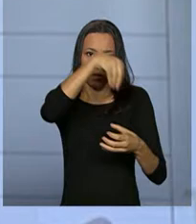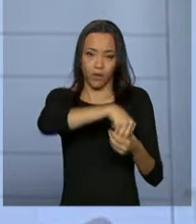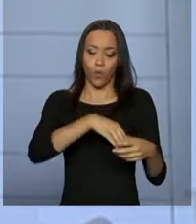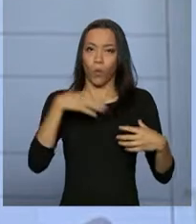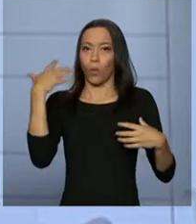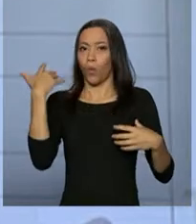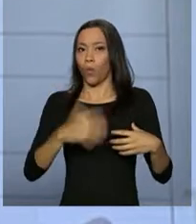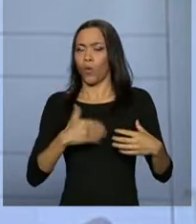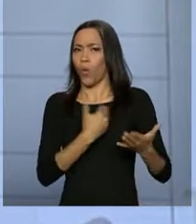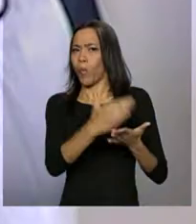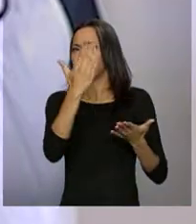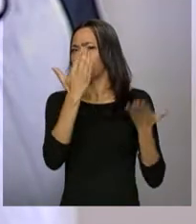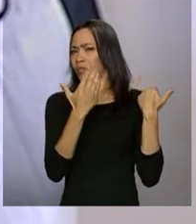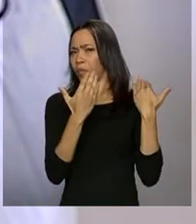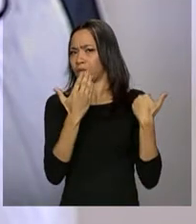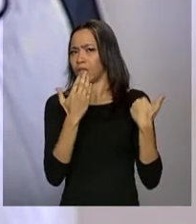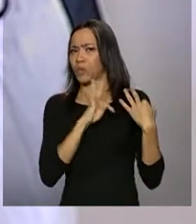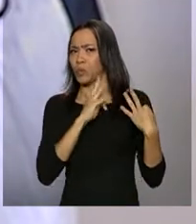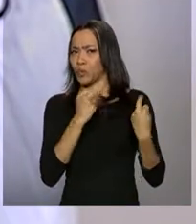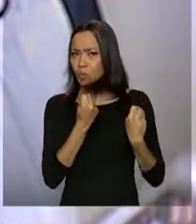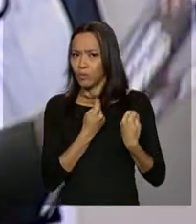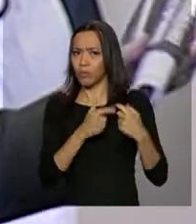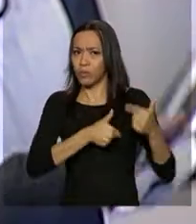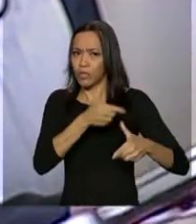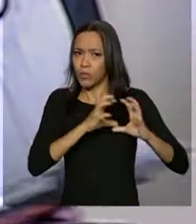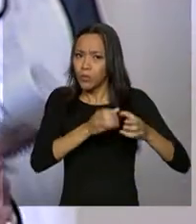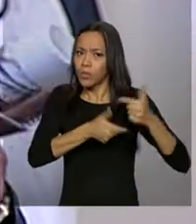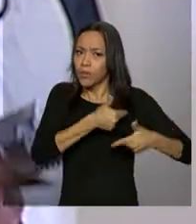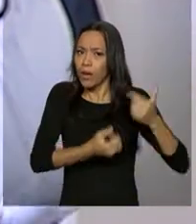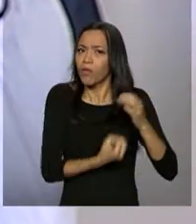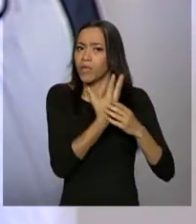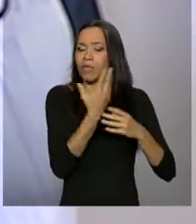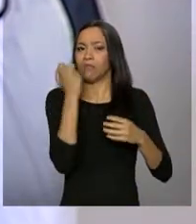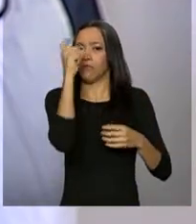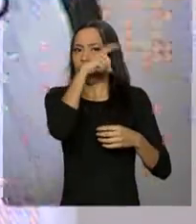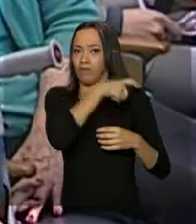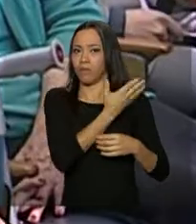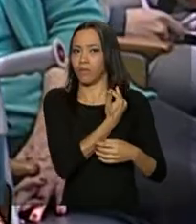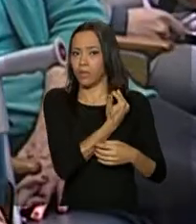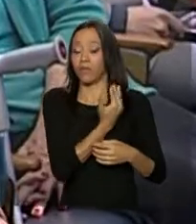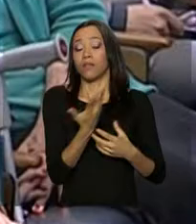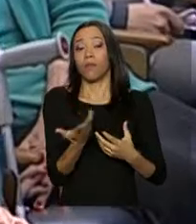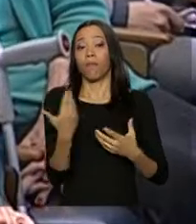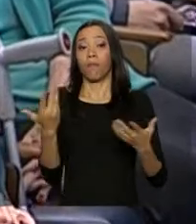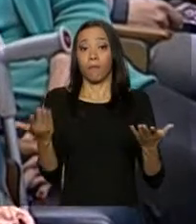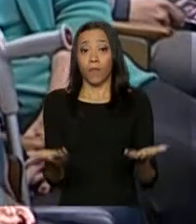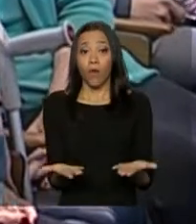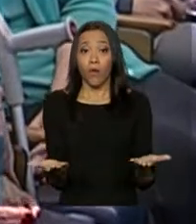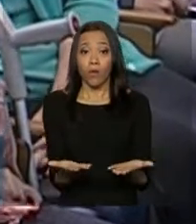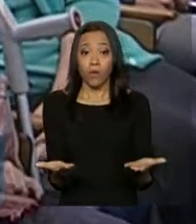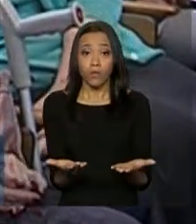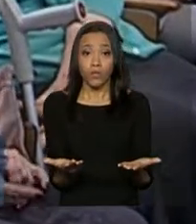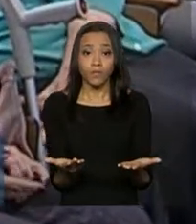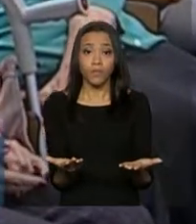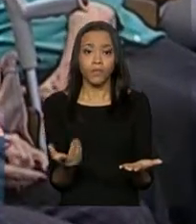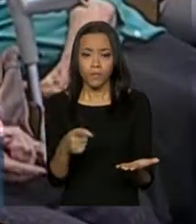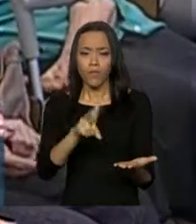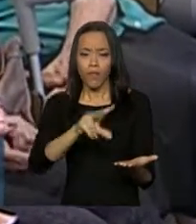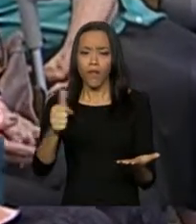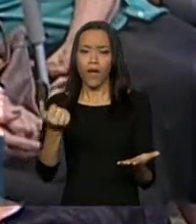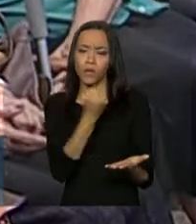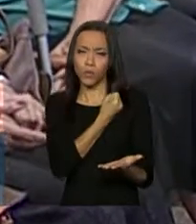iniciado tudo isso naquela época. Então, os números estão à disposição. Nossa assessoria de comunicação vai